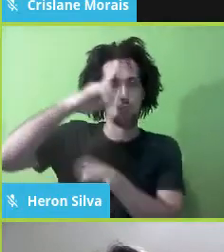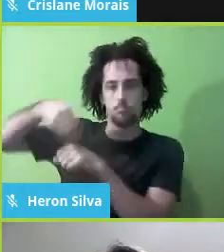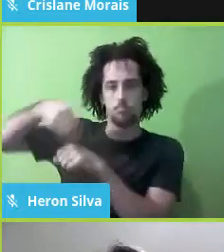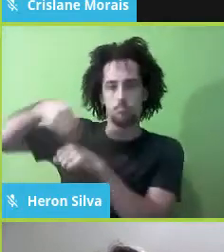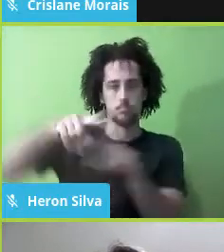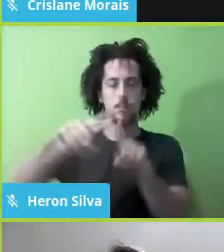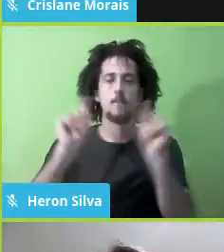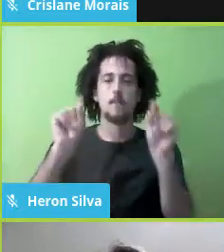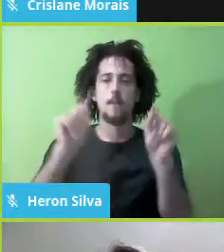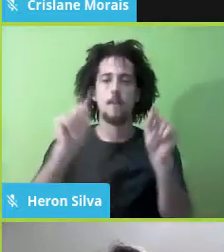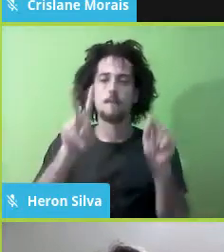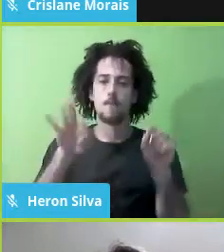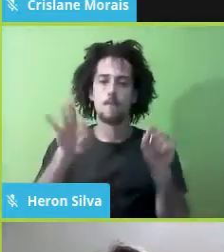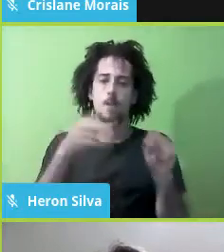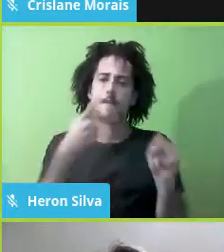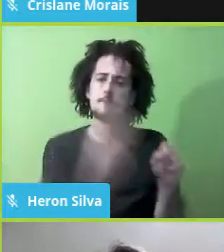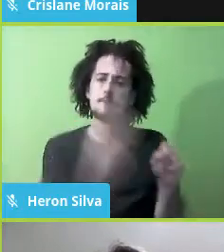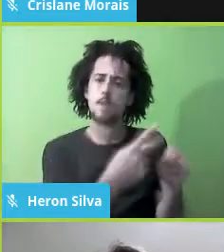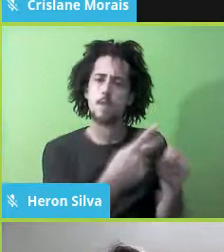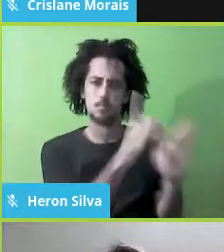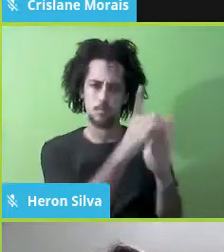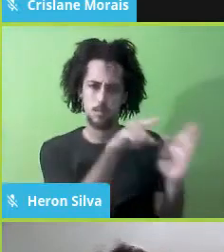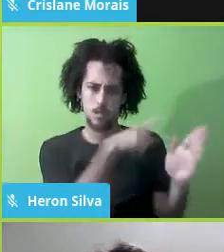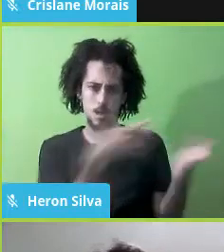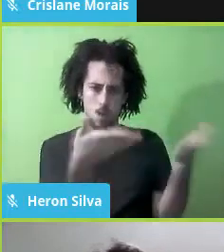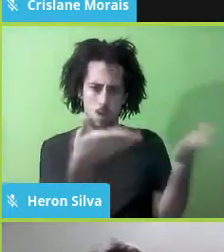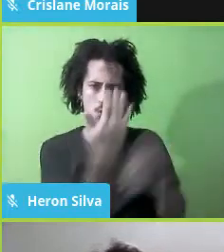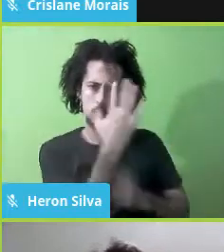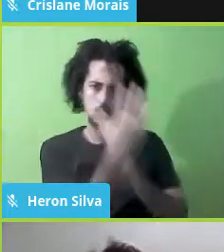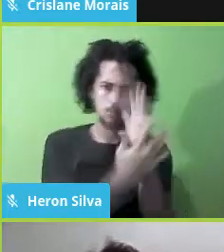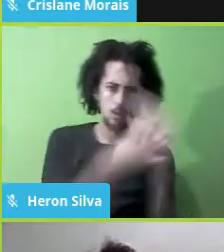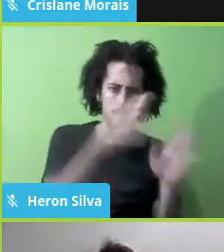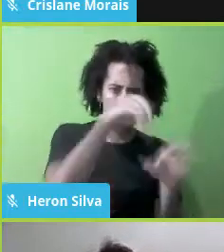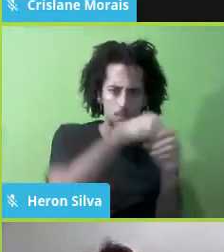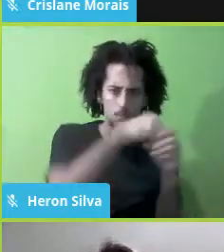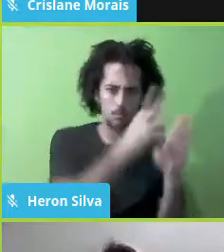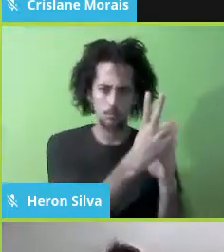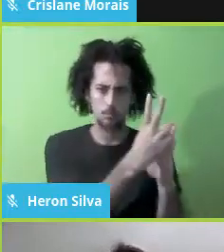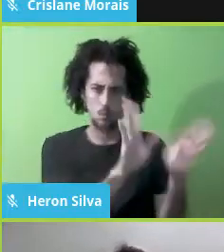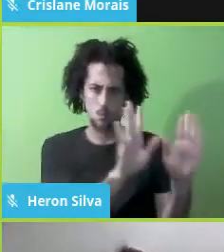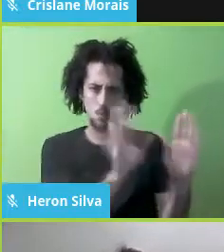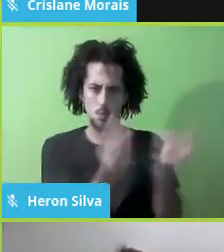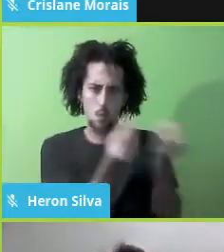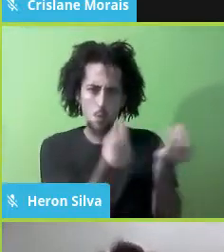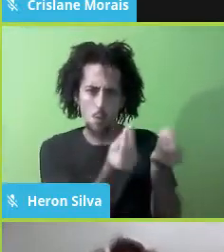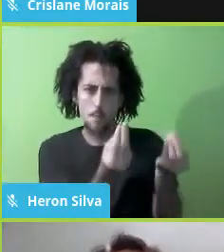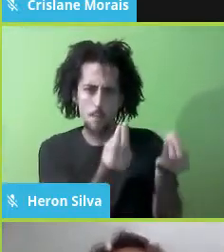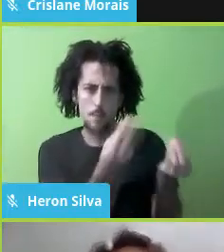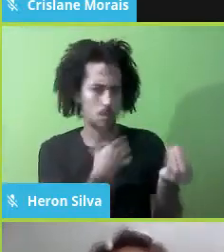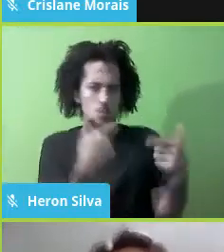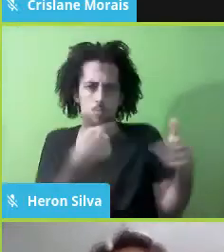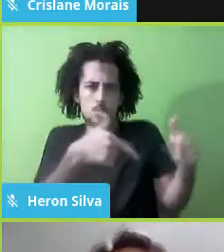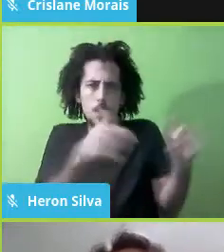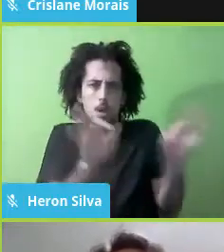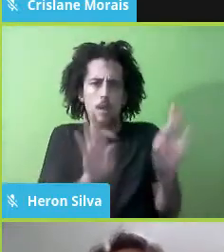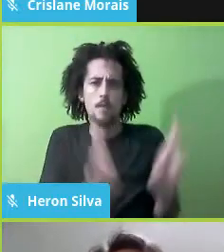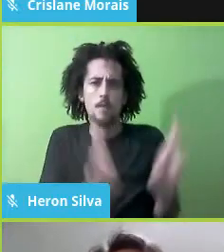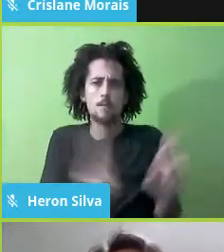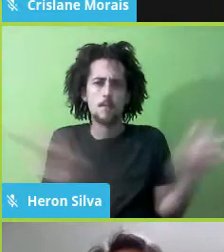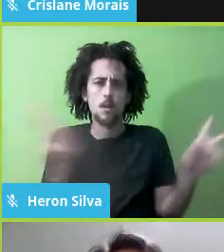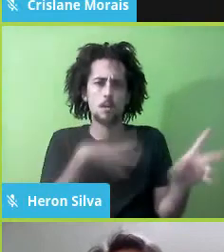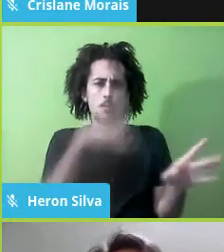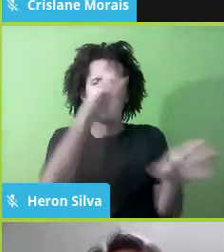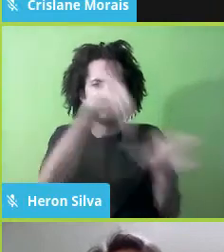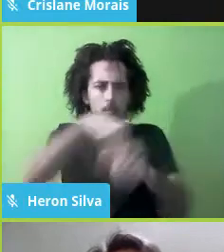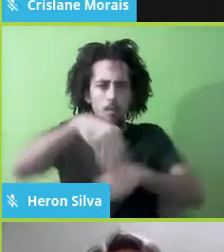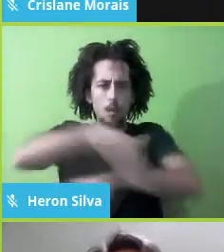ter educação remota em tempo de pandemia, ele fala assim, mas peraí, educação é um prêmio na beira do rio, como é que eu vou, enfim, na beira do rio botar o celular